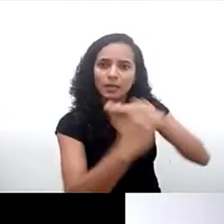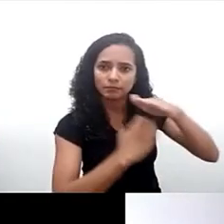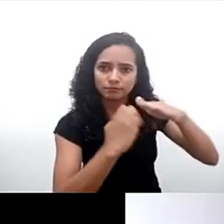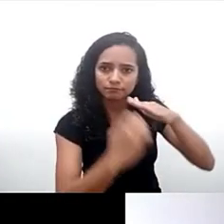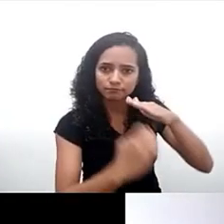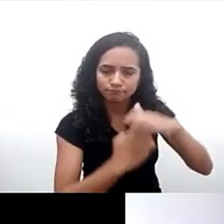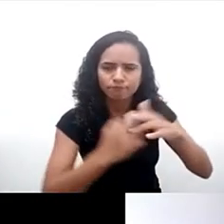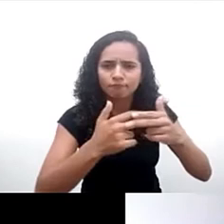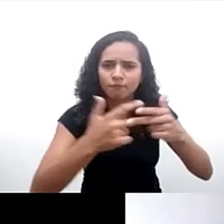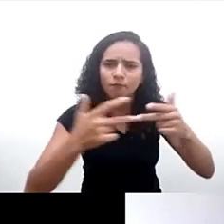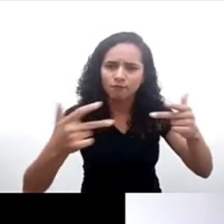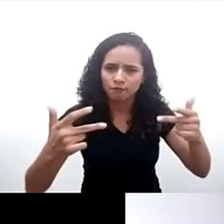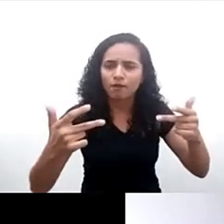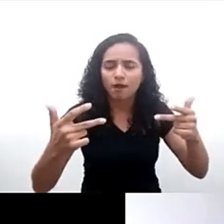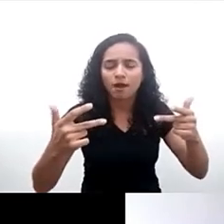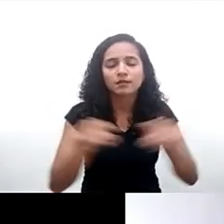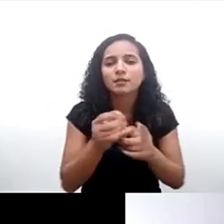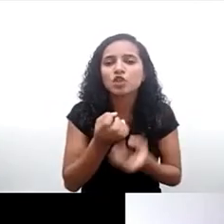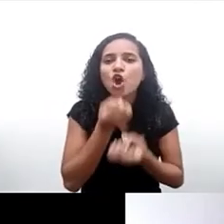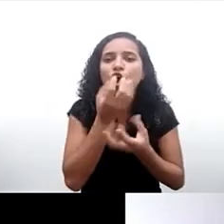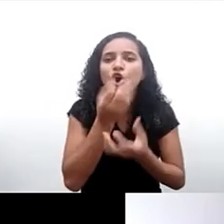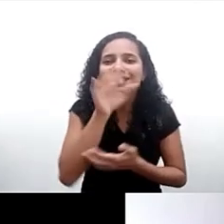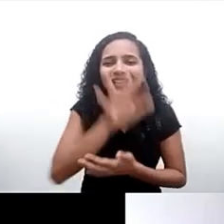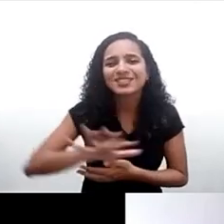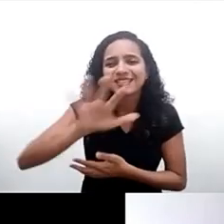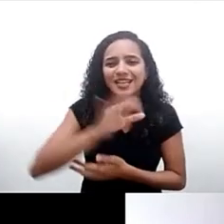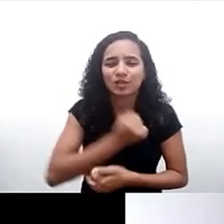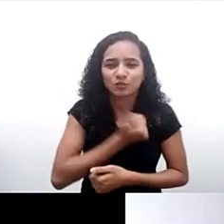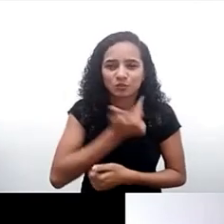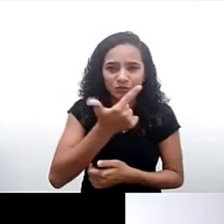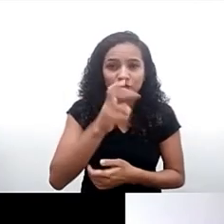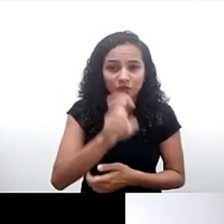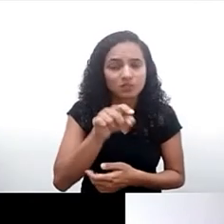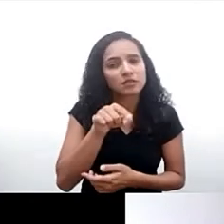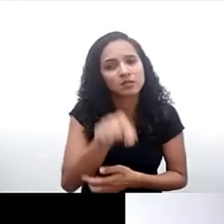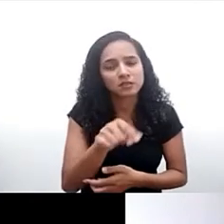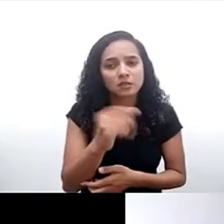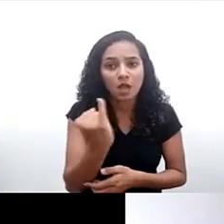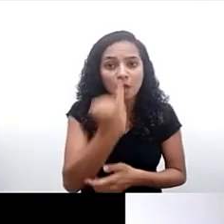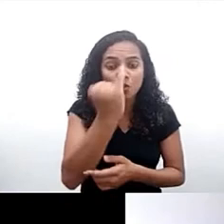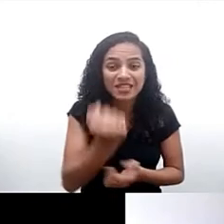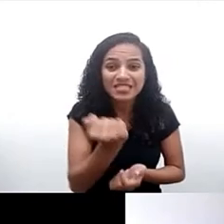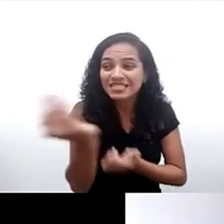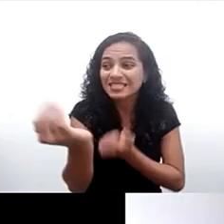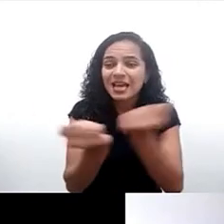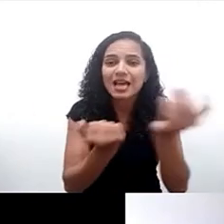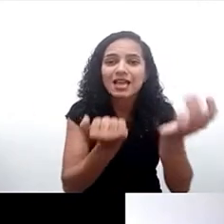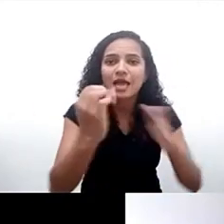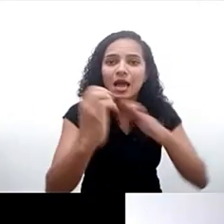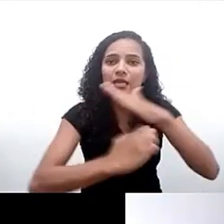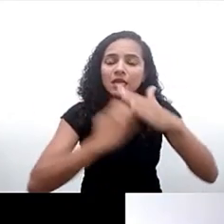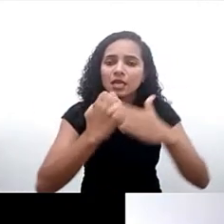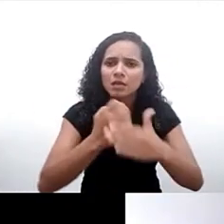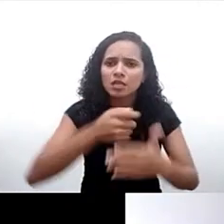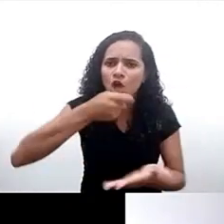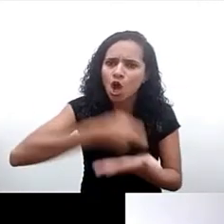e assim como o comentário acho que foi muito feliz de endereçar também para as empresas todas essas obrigações também